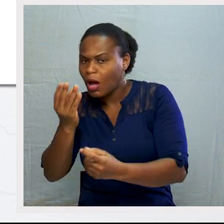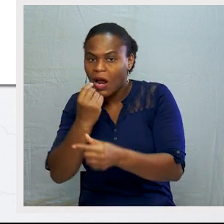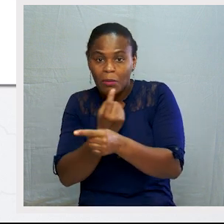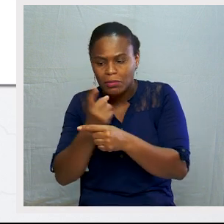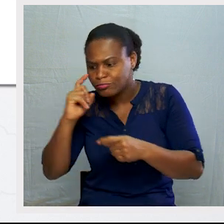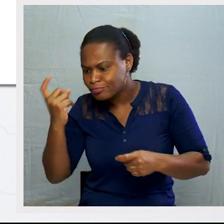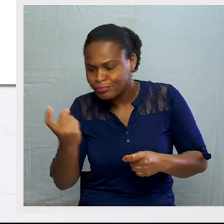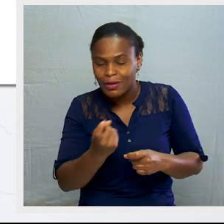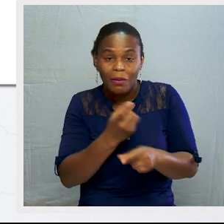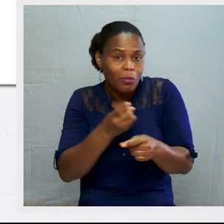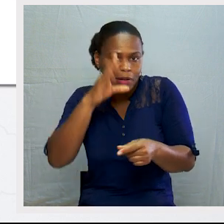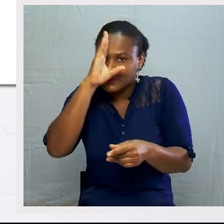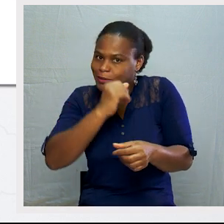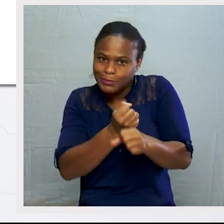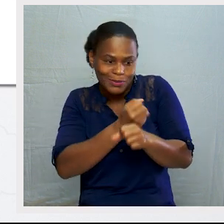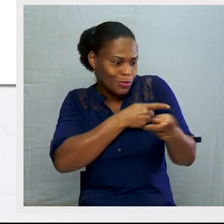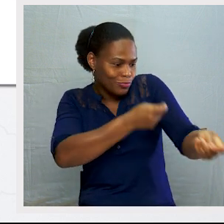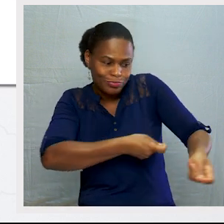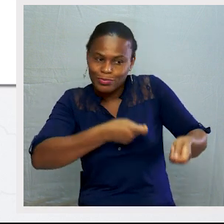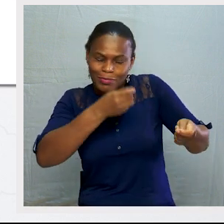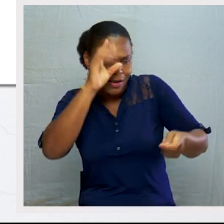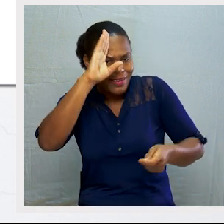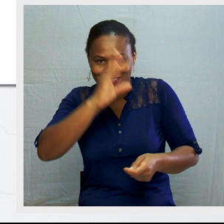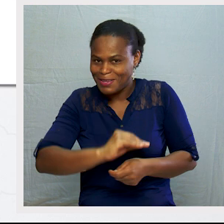porque ainda não sabiam cultivar a terra.